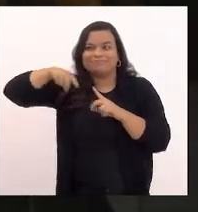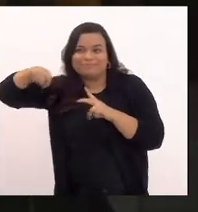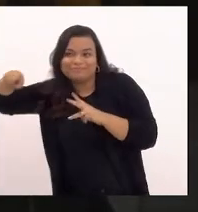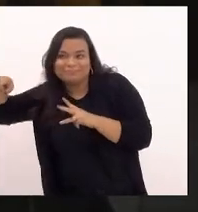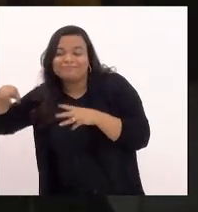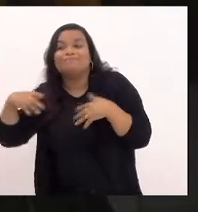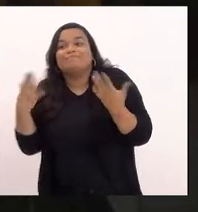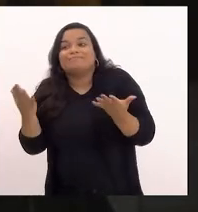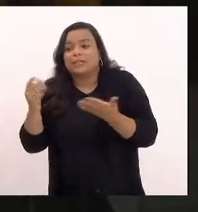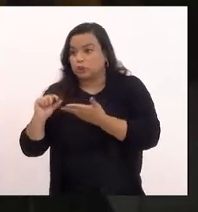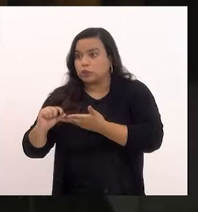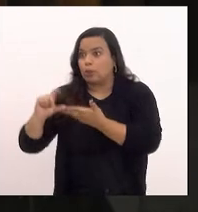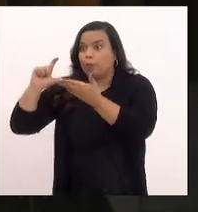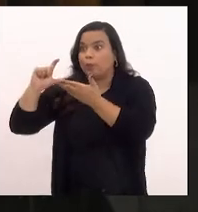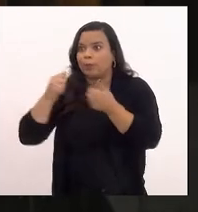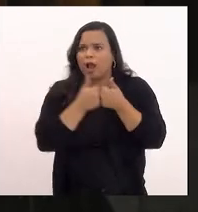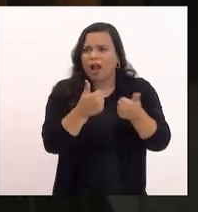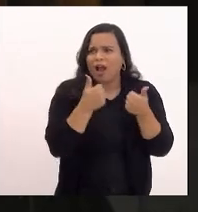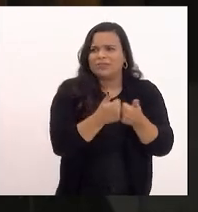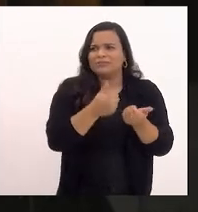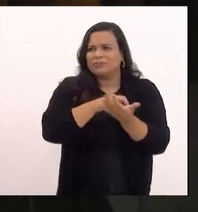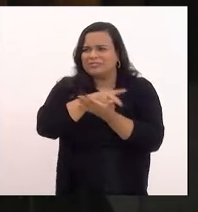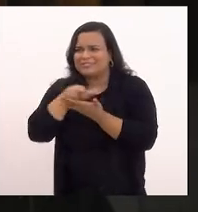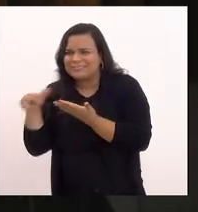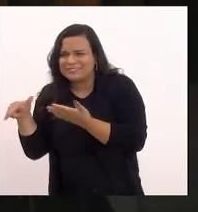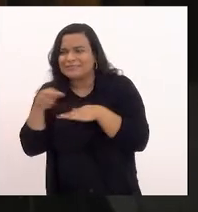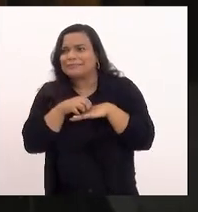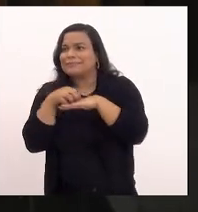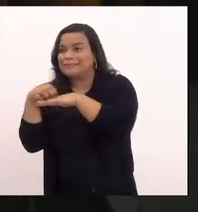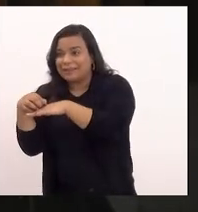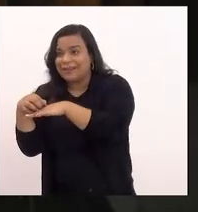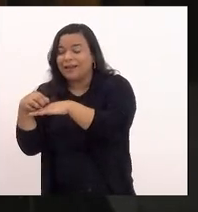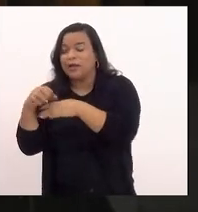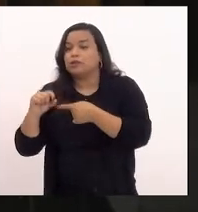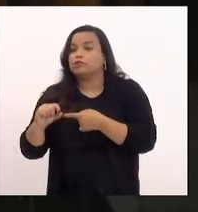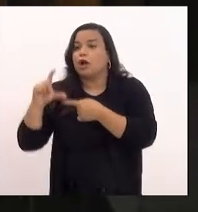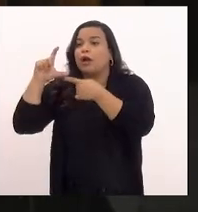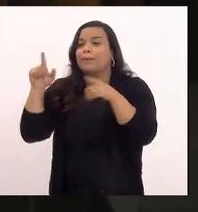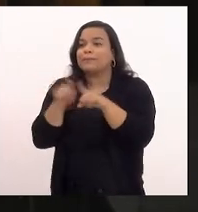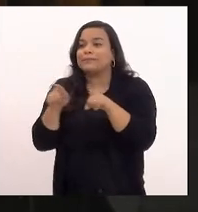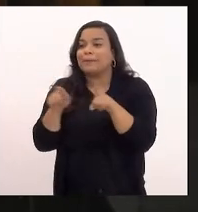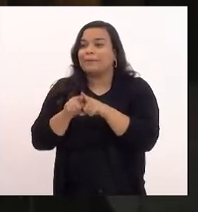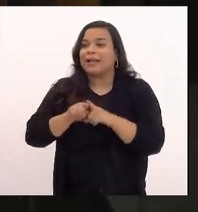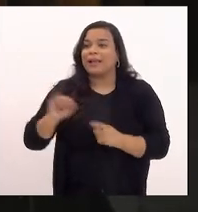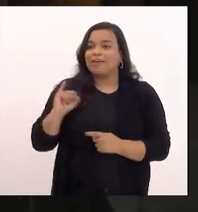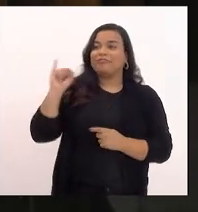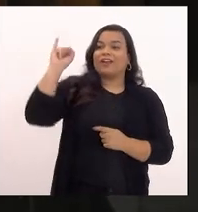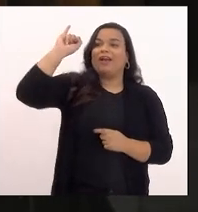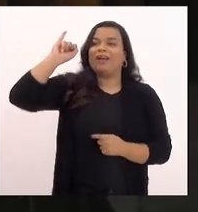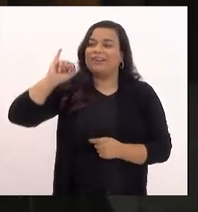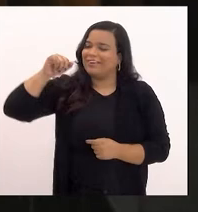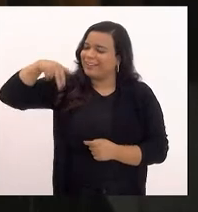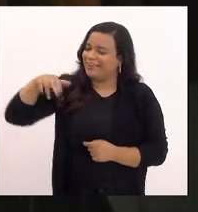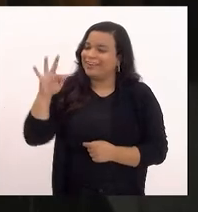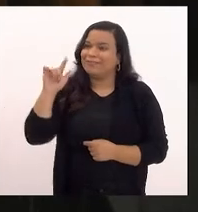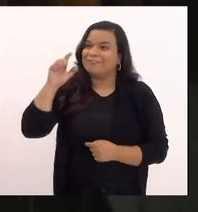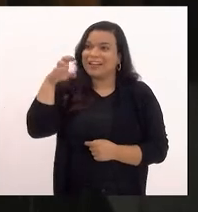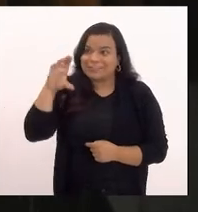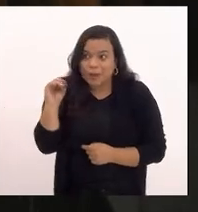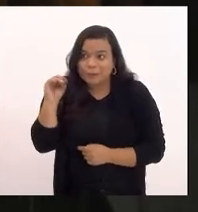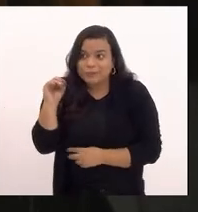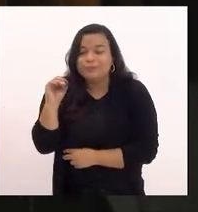custos dos transportes sobe imediatamente a inflação e